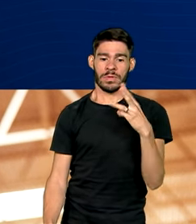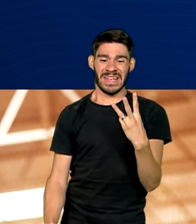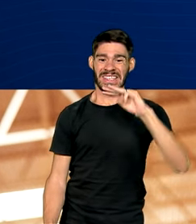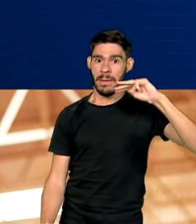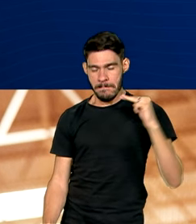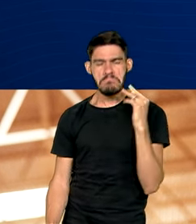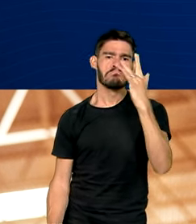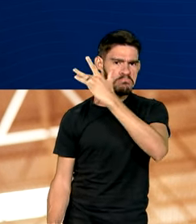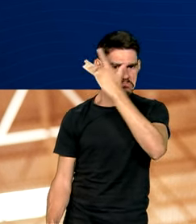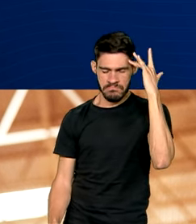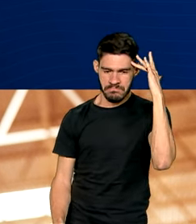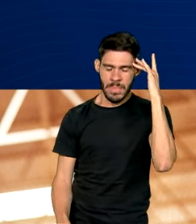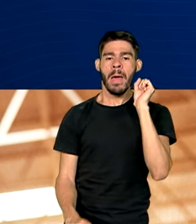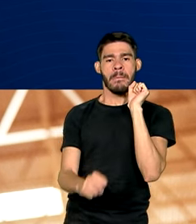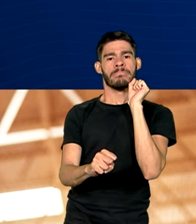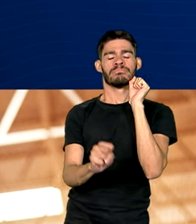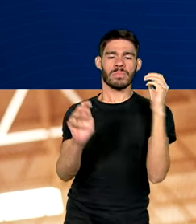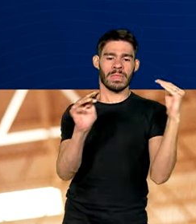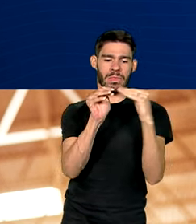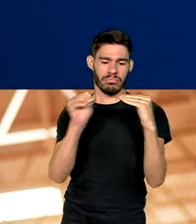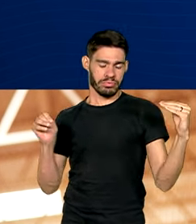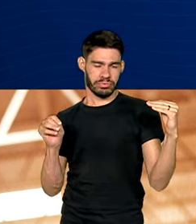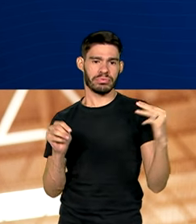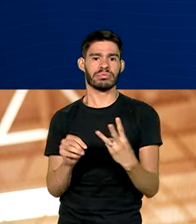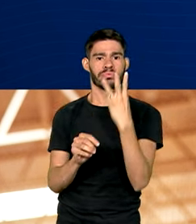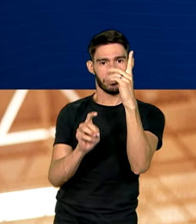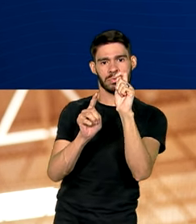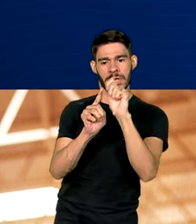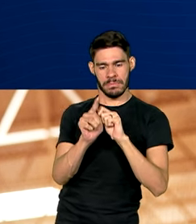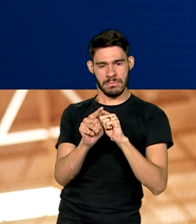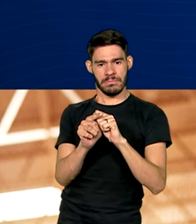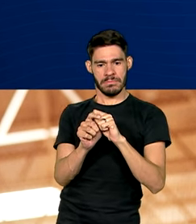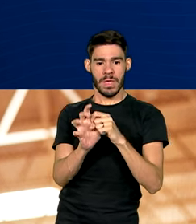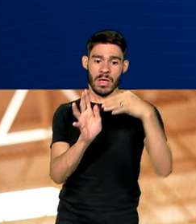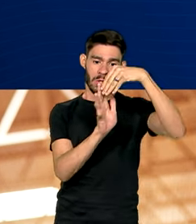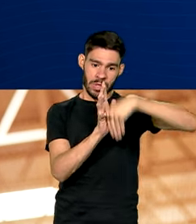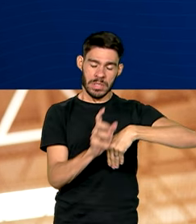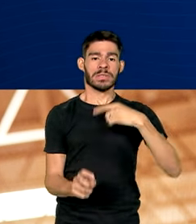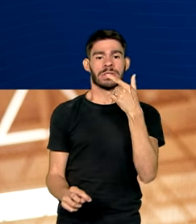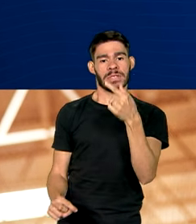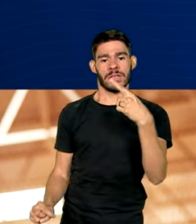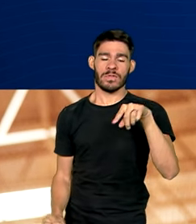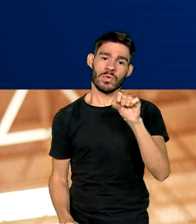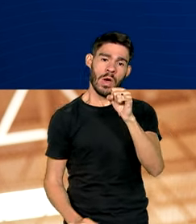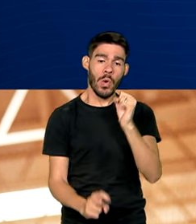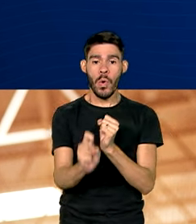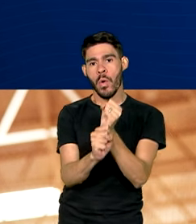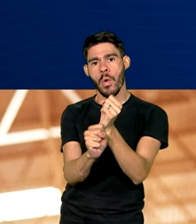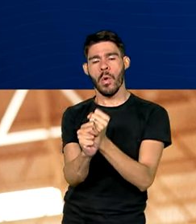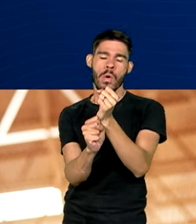de pessoas, ficou estável no trimestre e recuou 7,8% no ano.